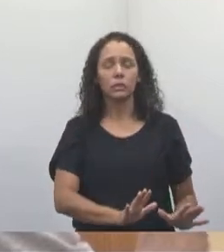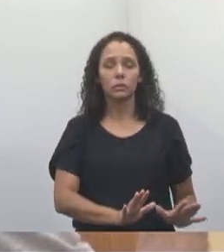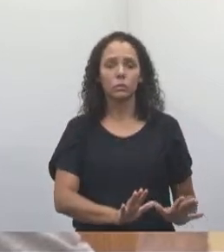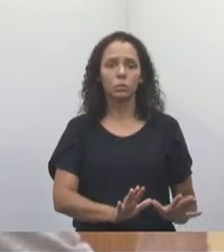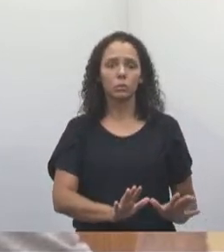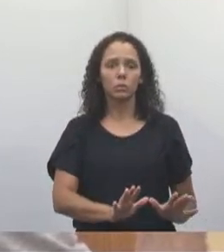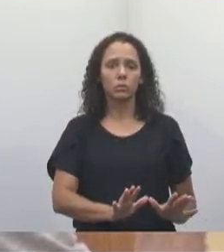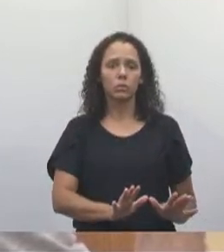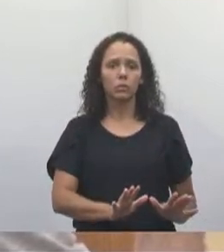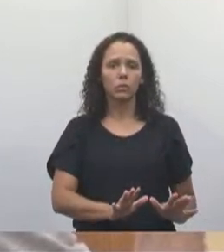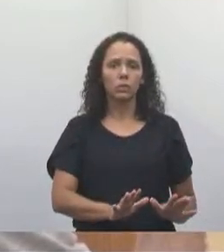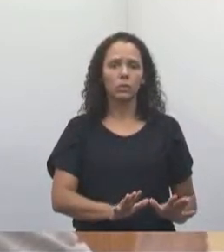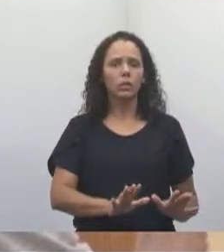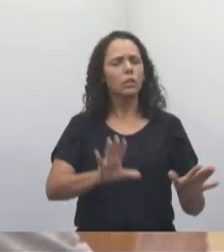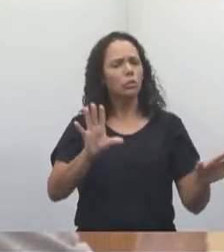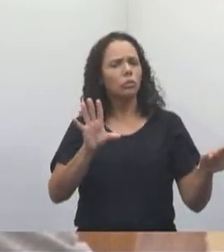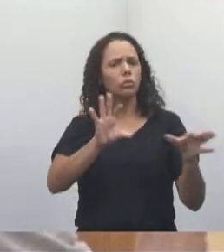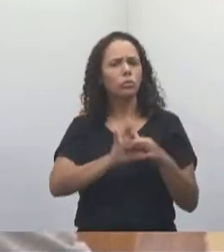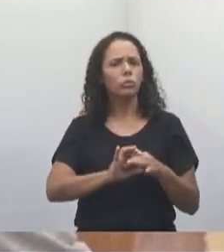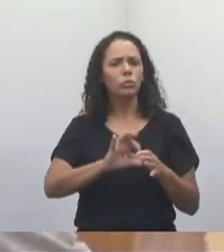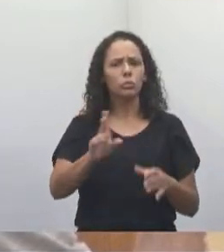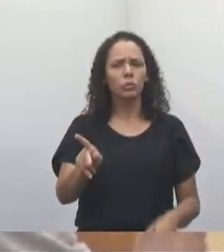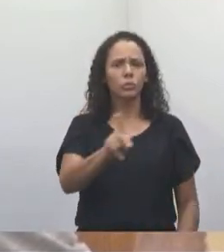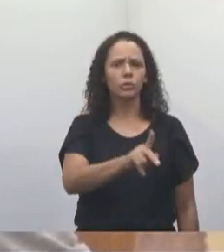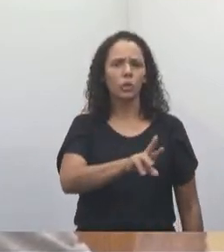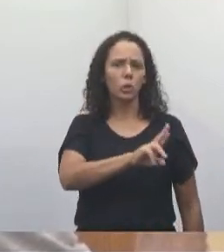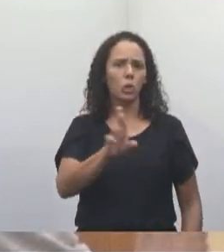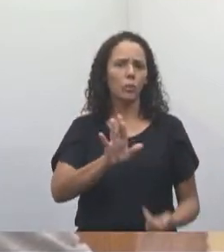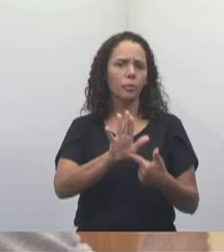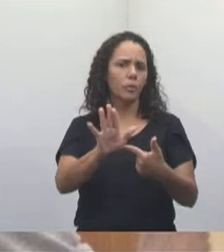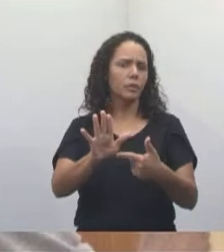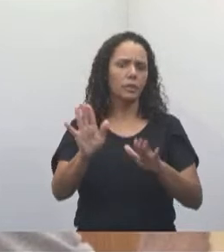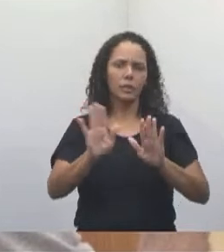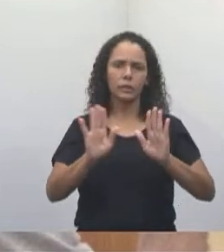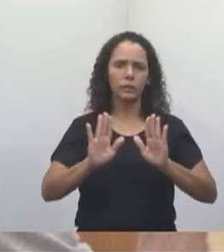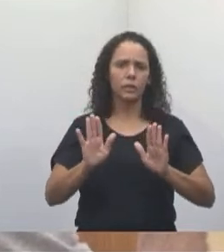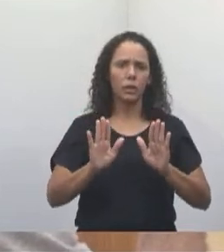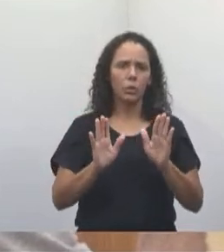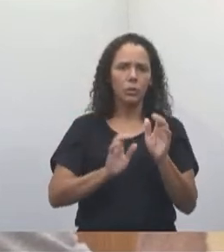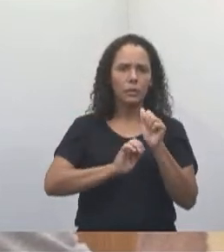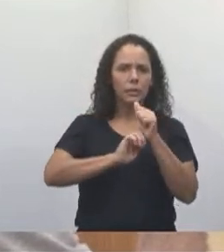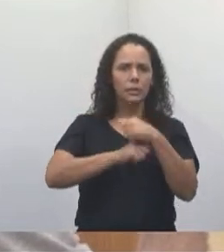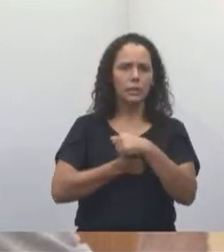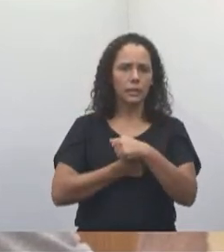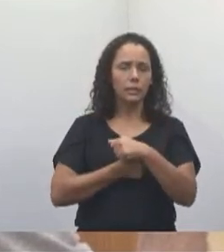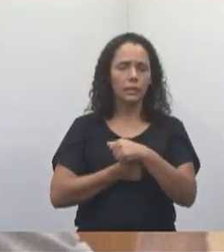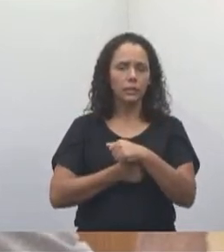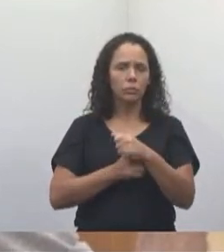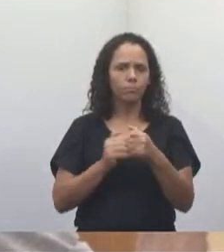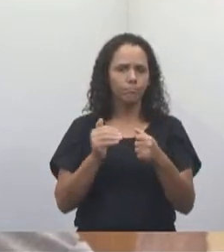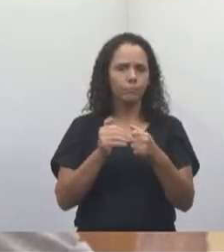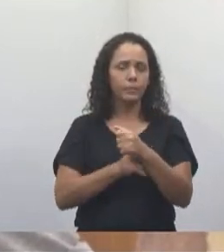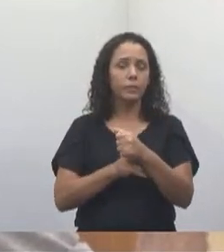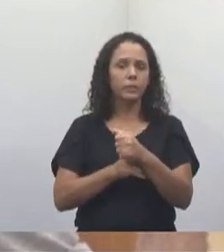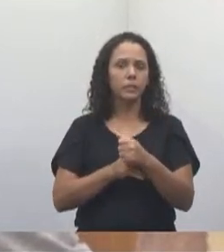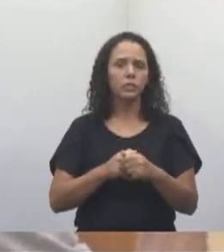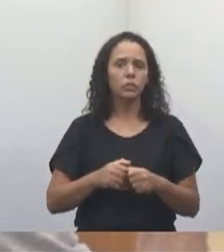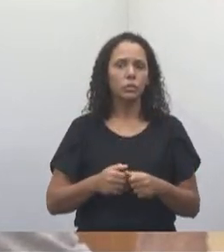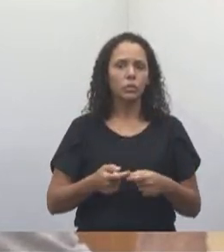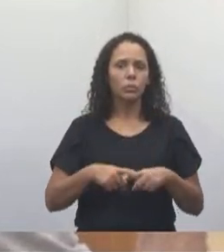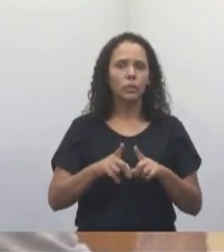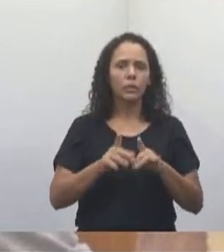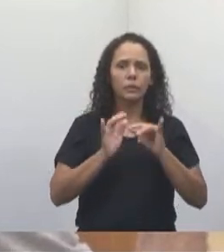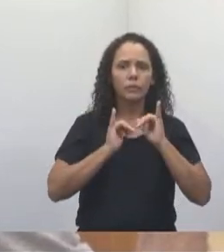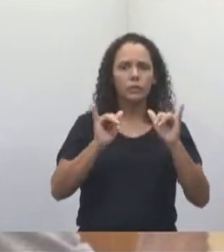solidarizar com essa professora, que não vou dizer o nome aqui para manter o sigilo e a sua personalidade, mas dizer que nós vamos